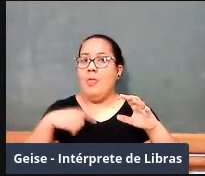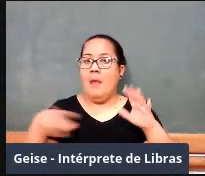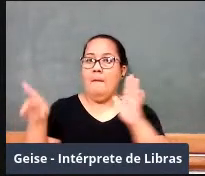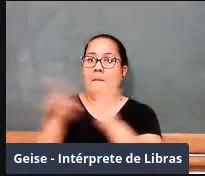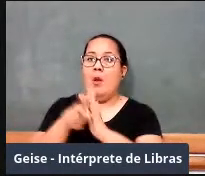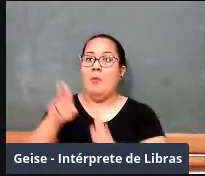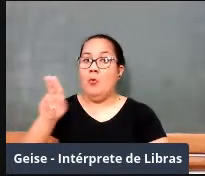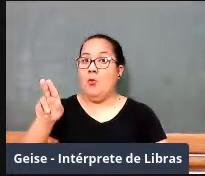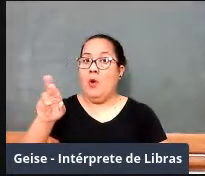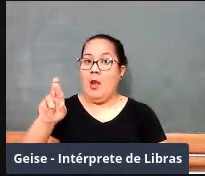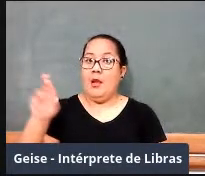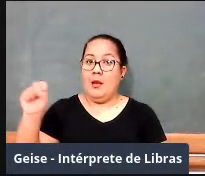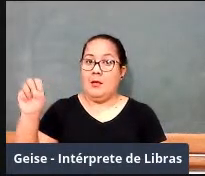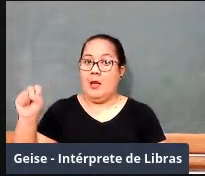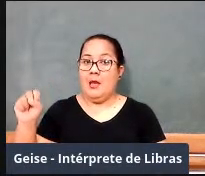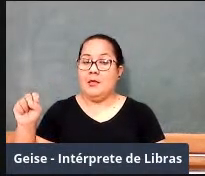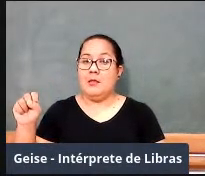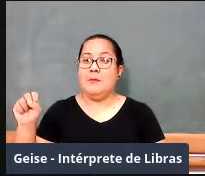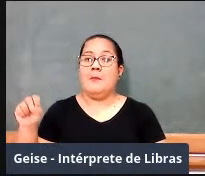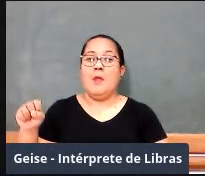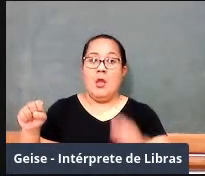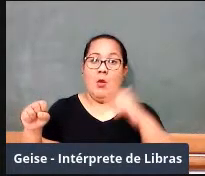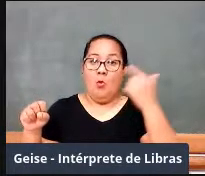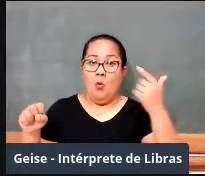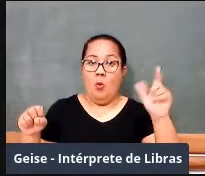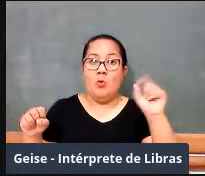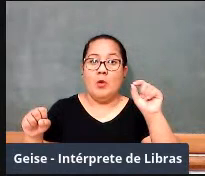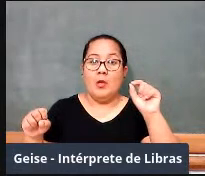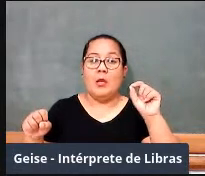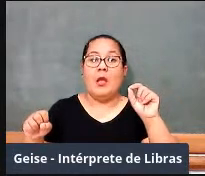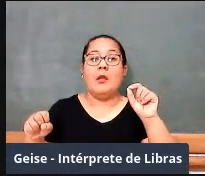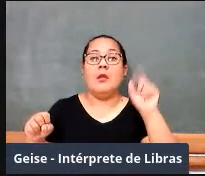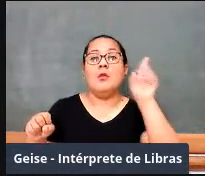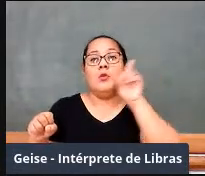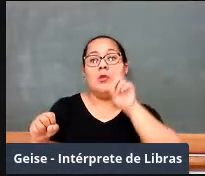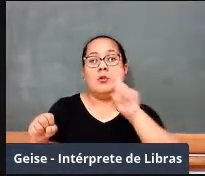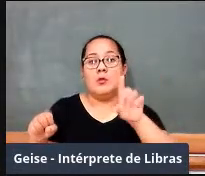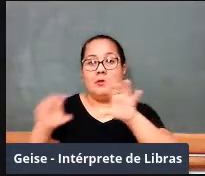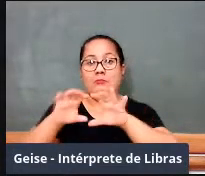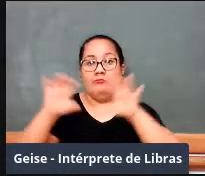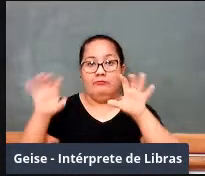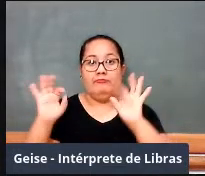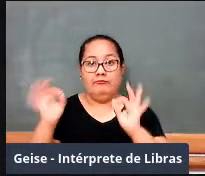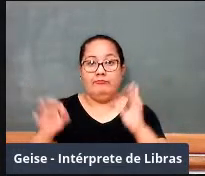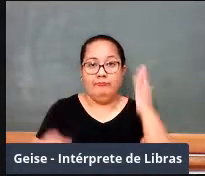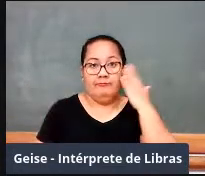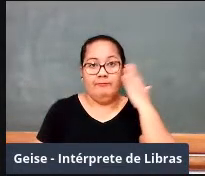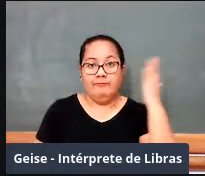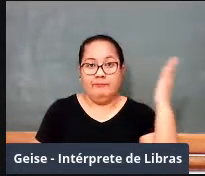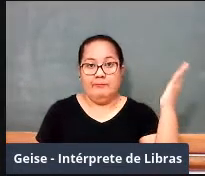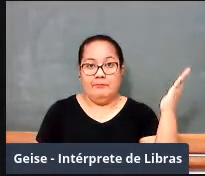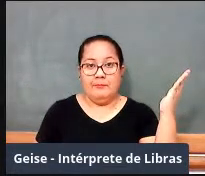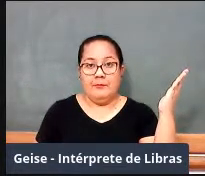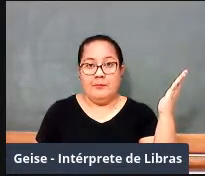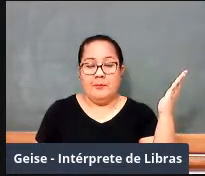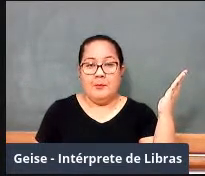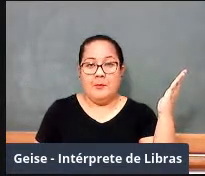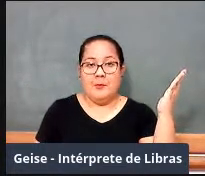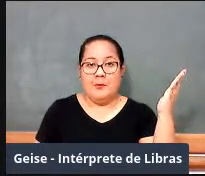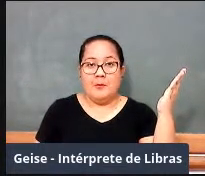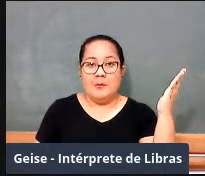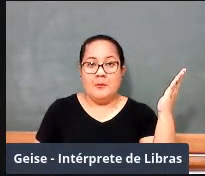Soviética, do lado oriental e do lado ocidental os Estados Unidos. Bom, o que começa